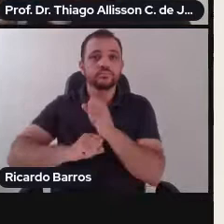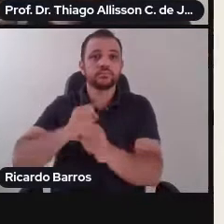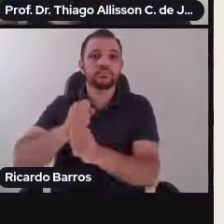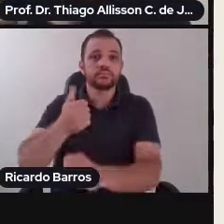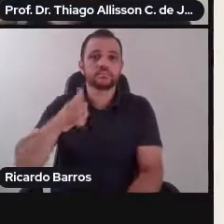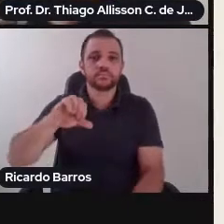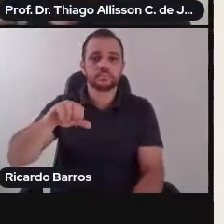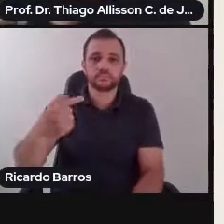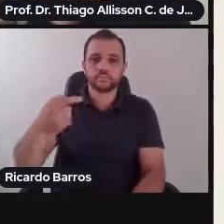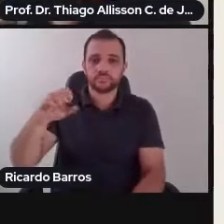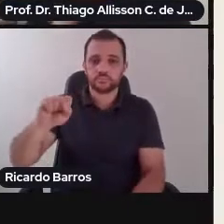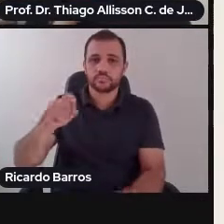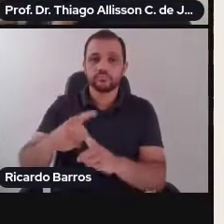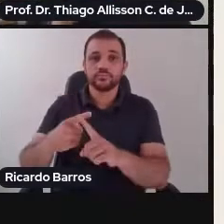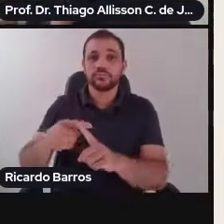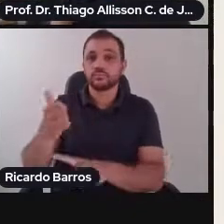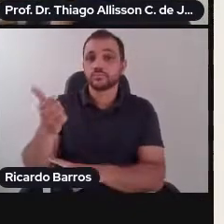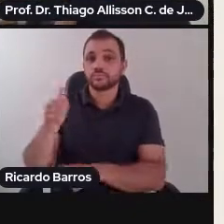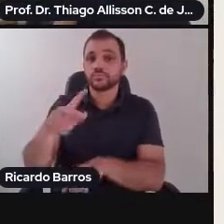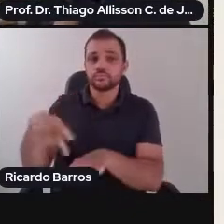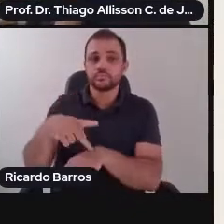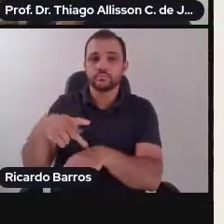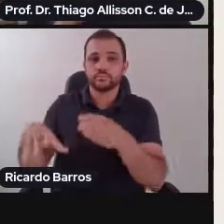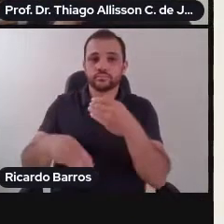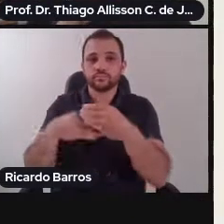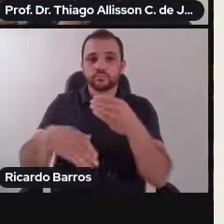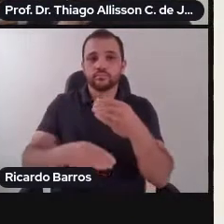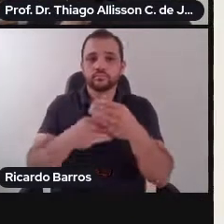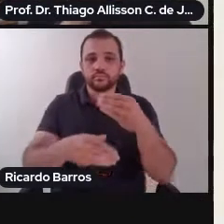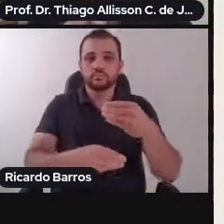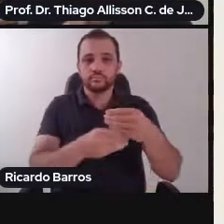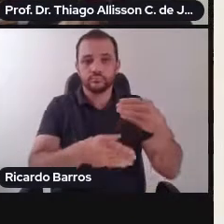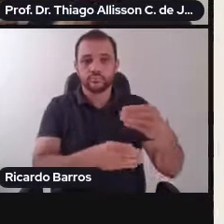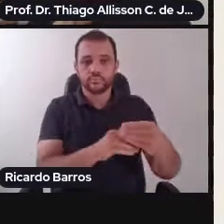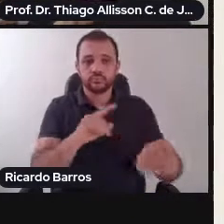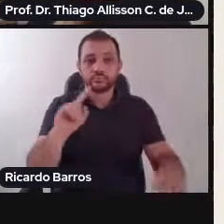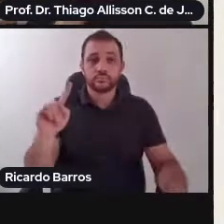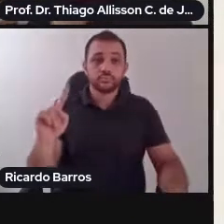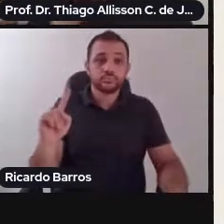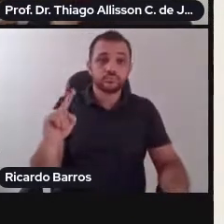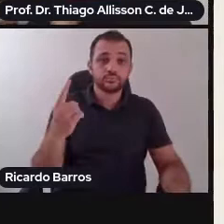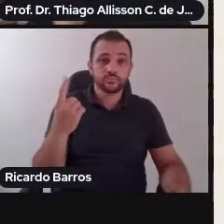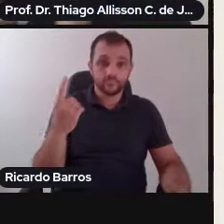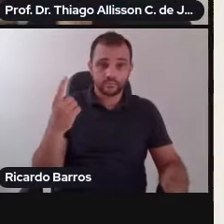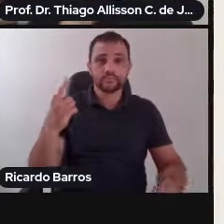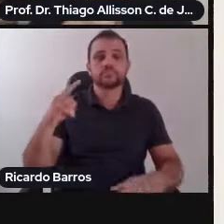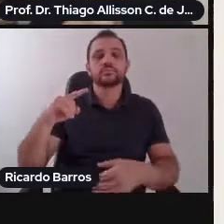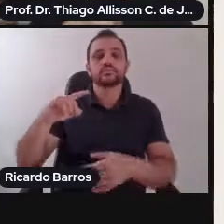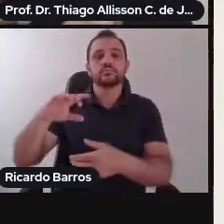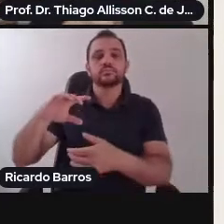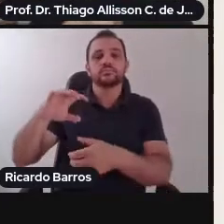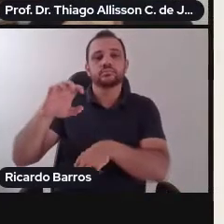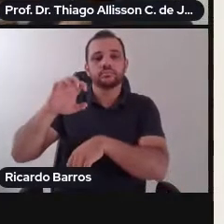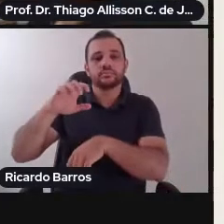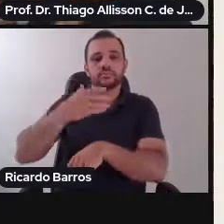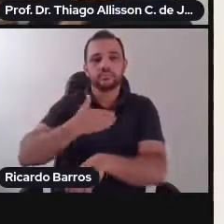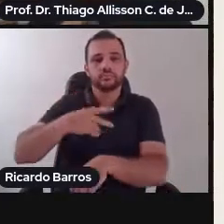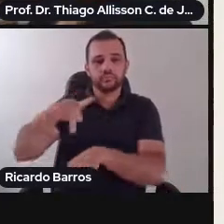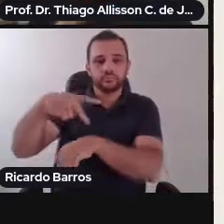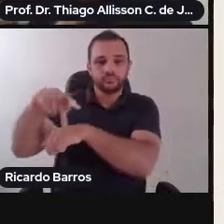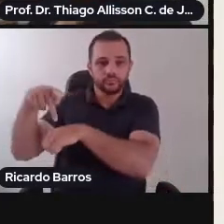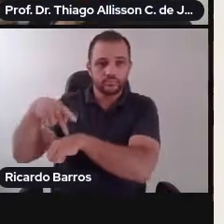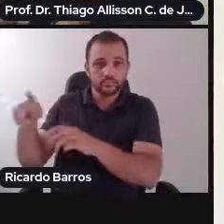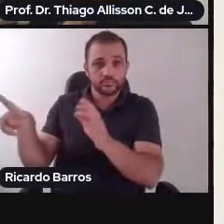por 11 países. É interessante que somente os estados membros da OEA têm o direito de se tornar parte dela. Ela